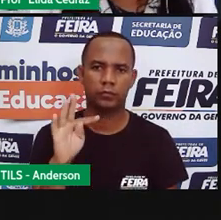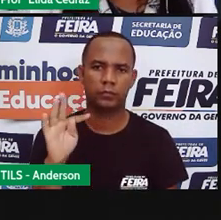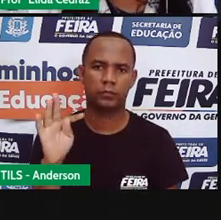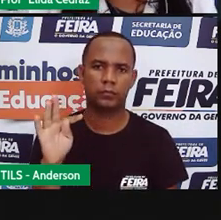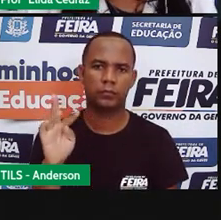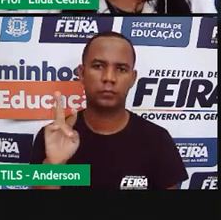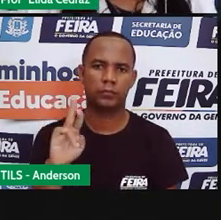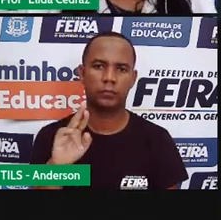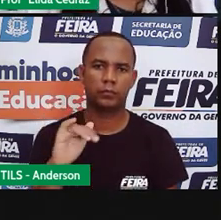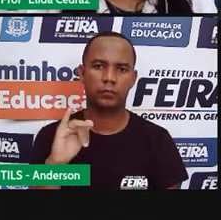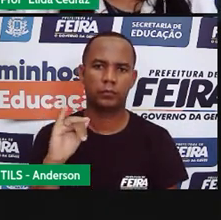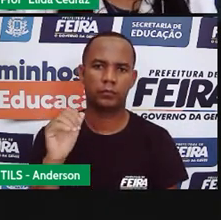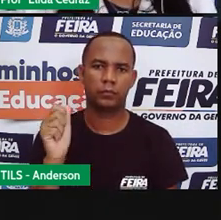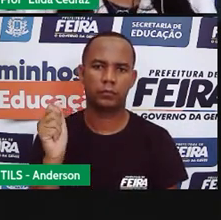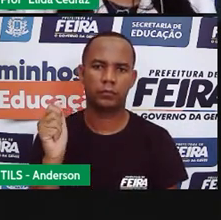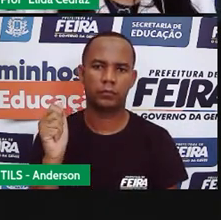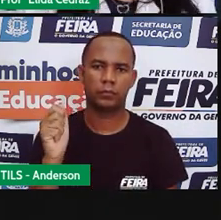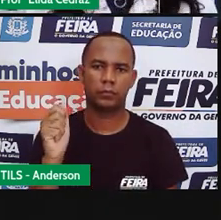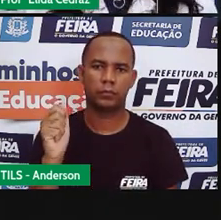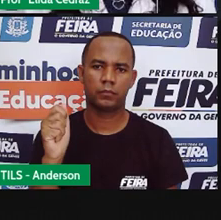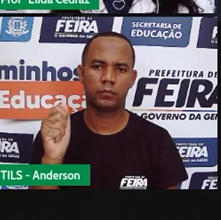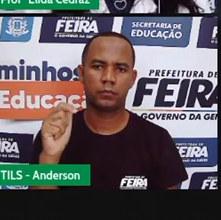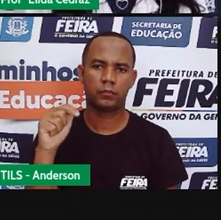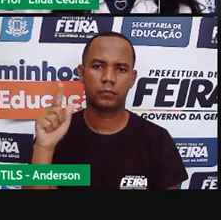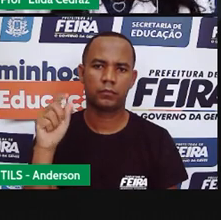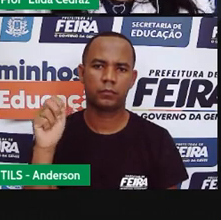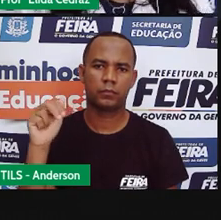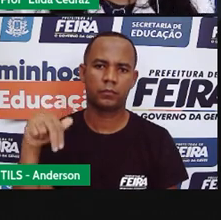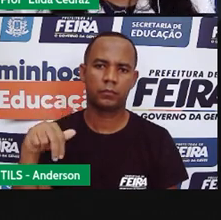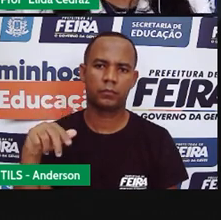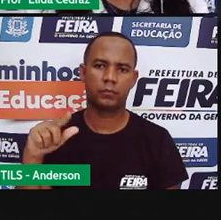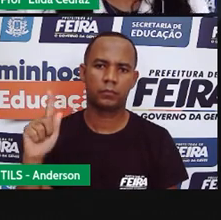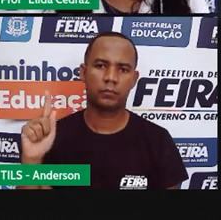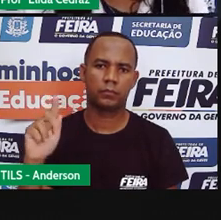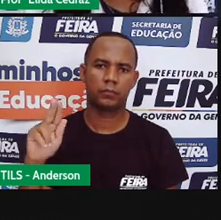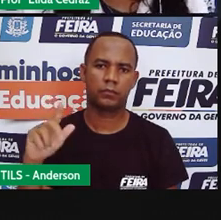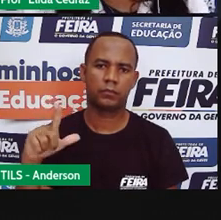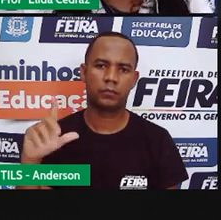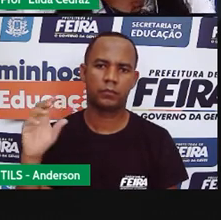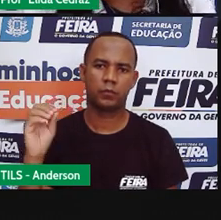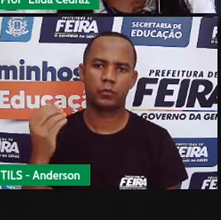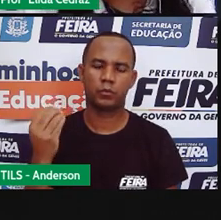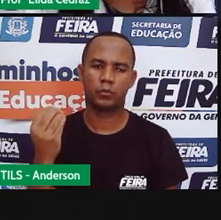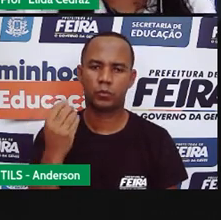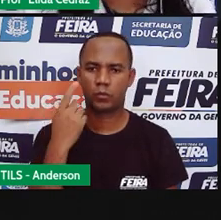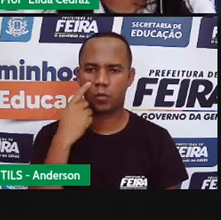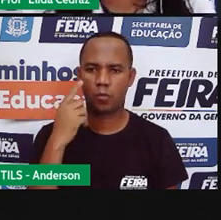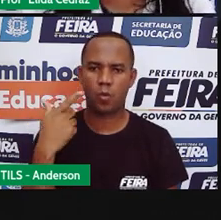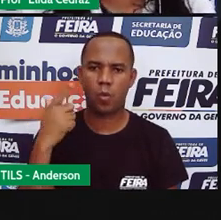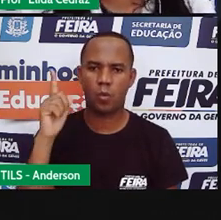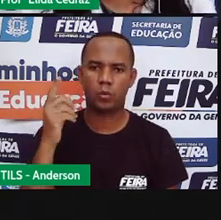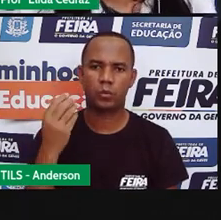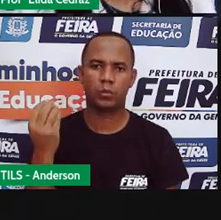fósforo veja aí olha só tem que colocar inclinadinho né onde vão ficar os outros